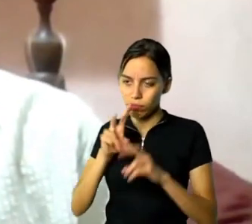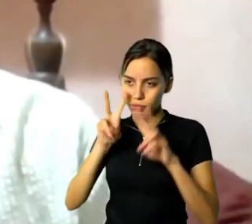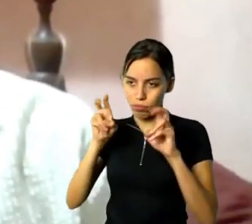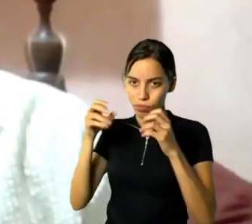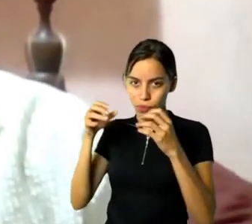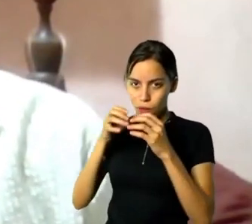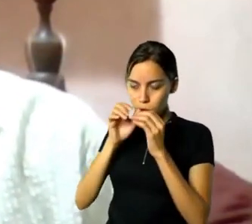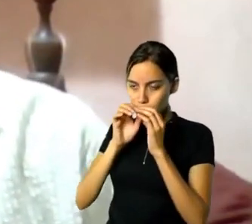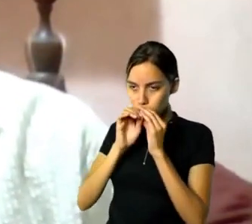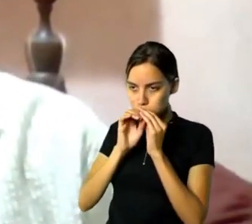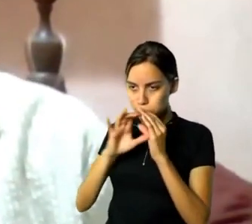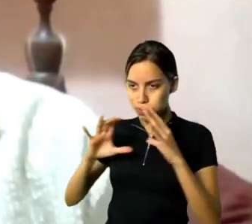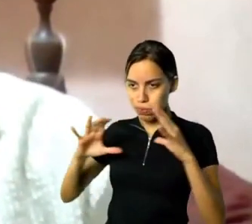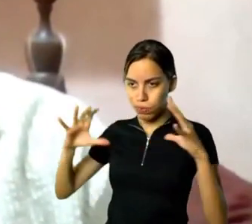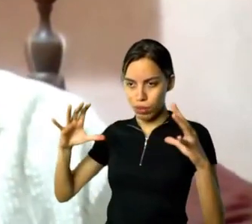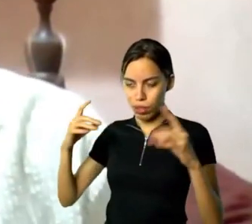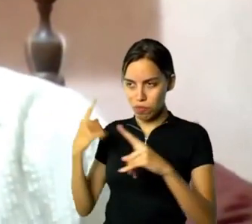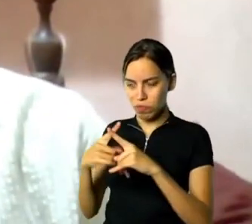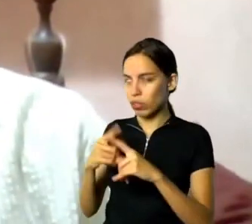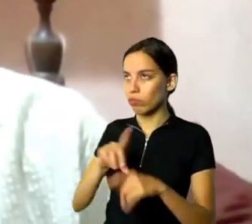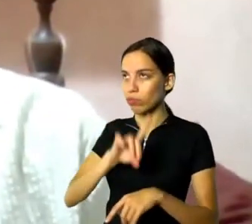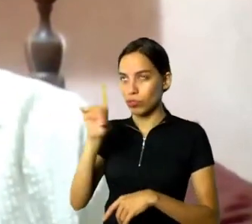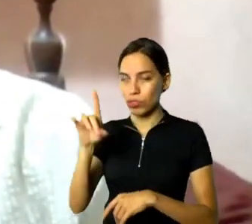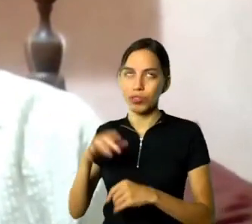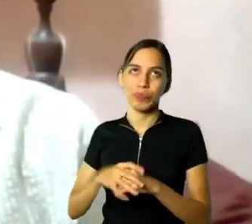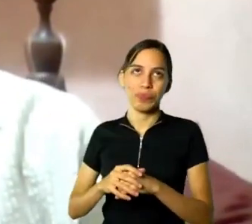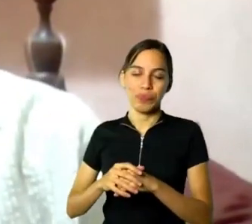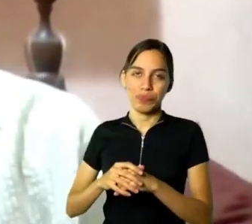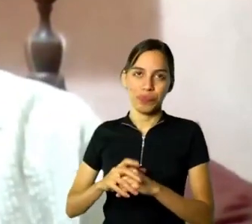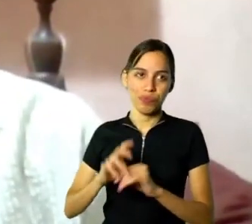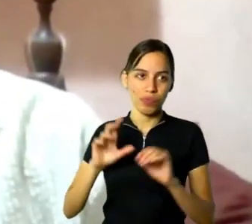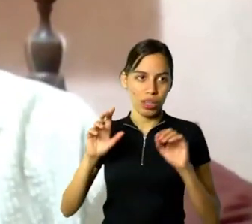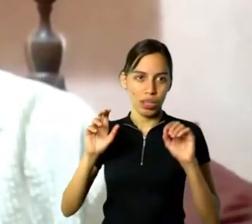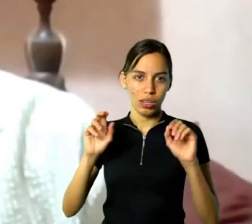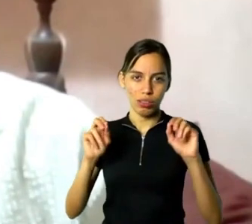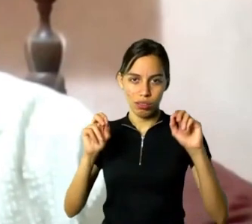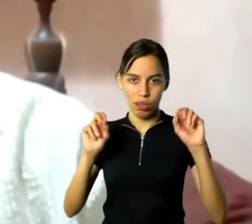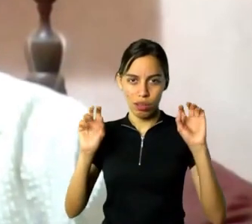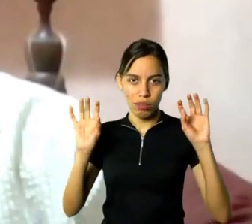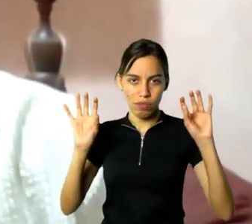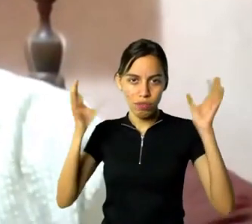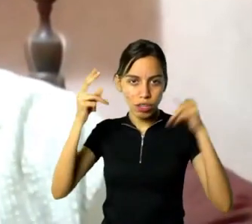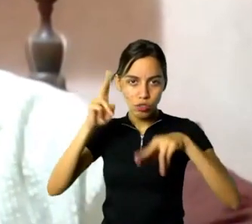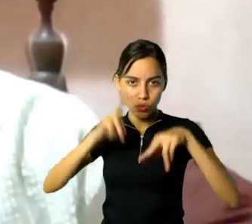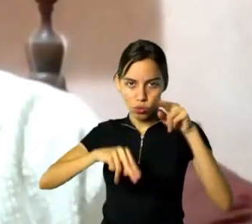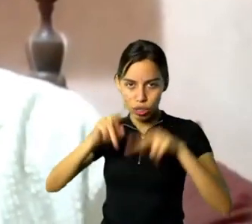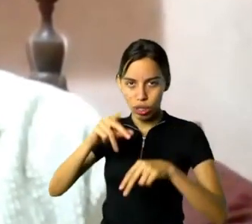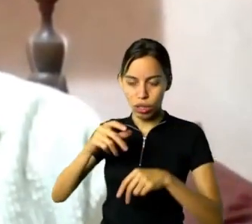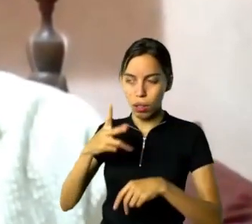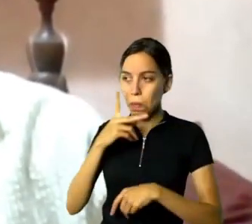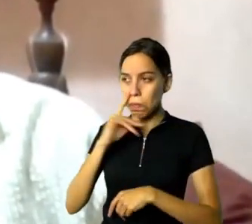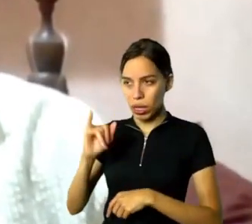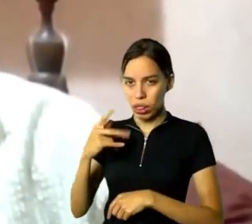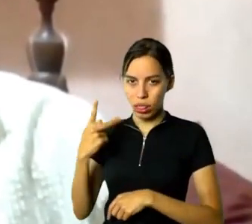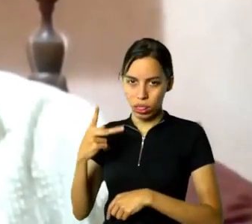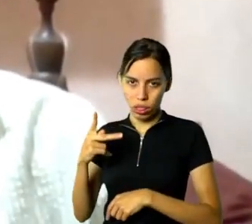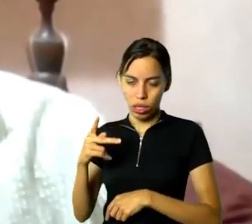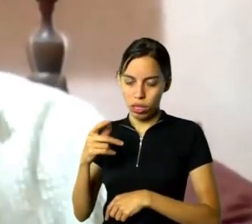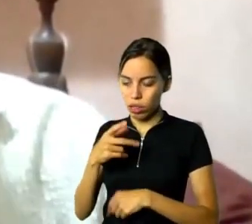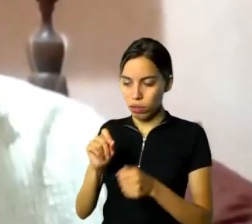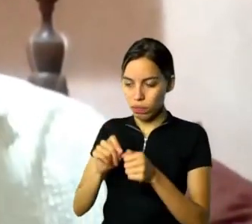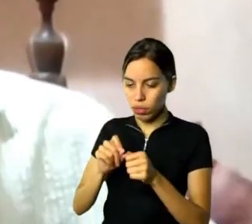e... porque na festa junina o pai dele fazia balões para o guinhar,